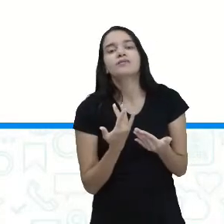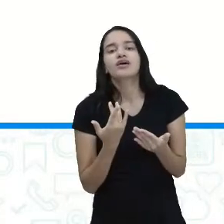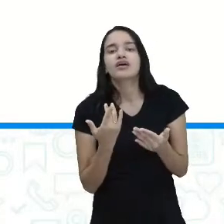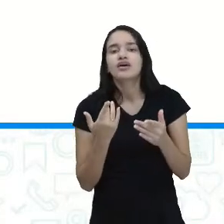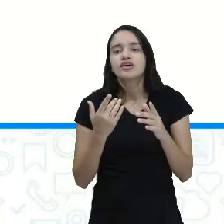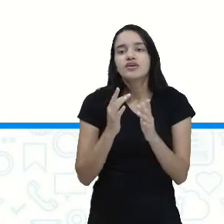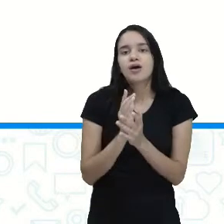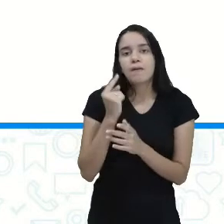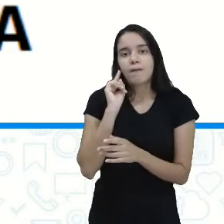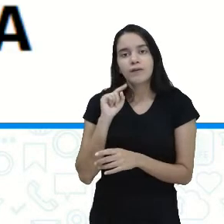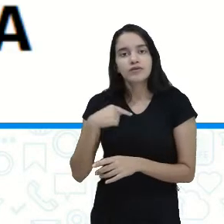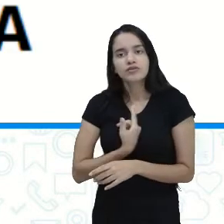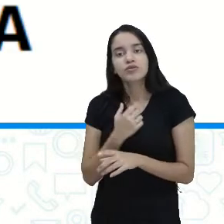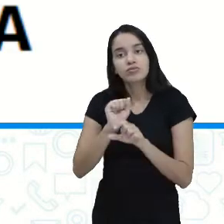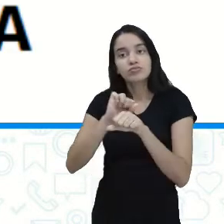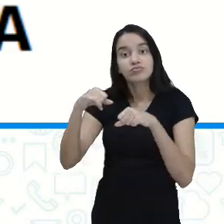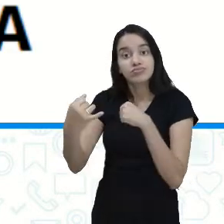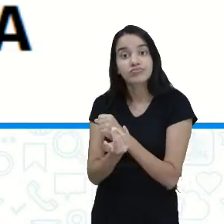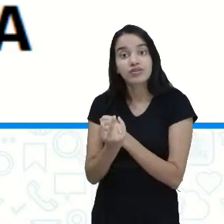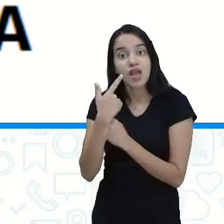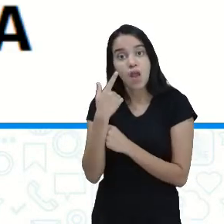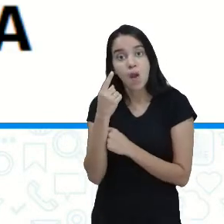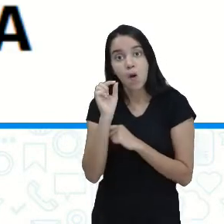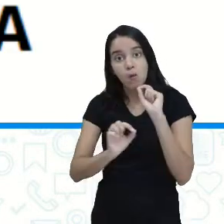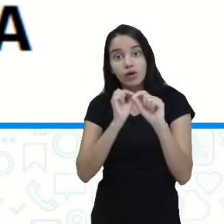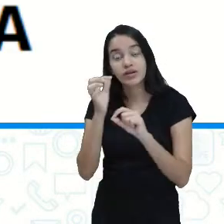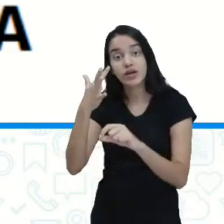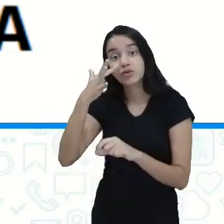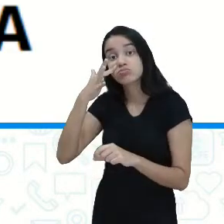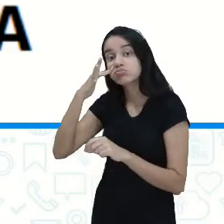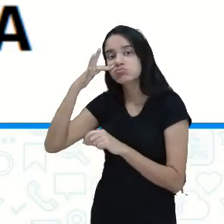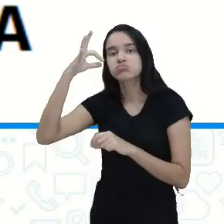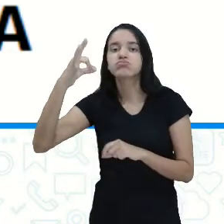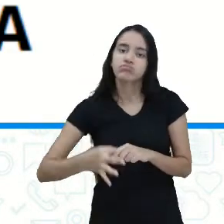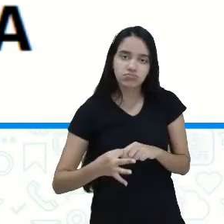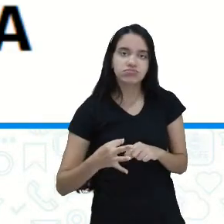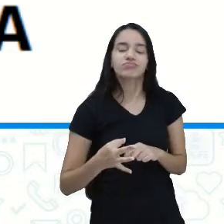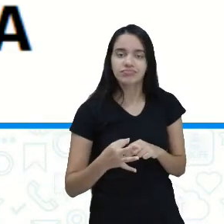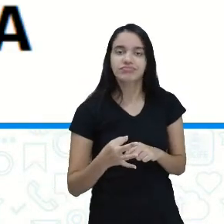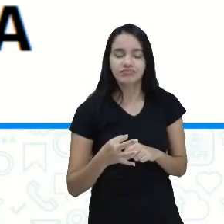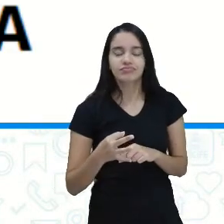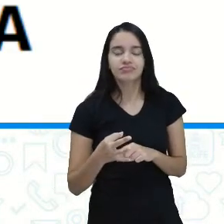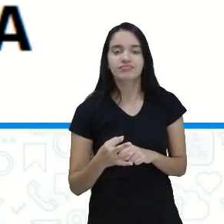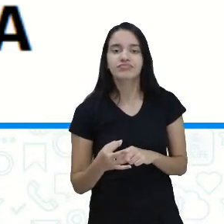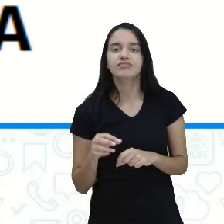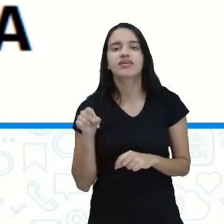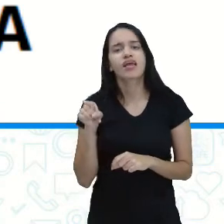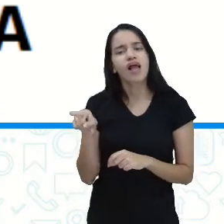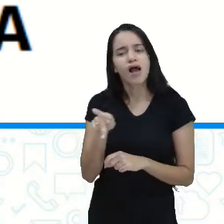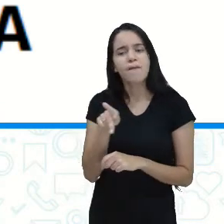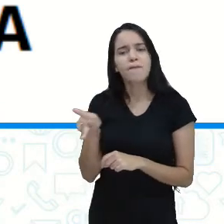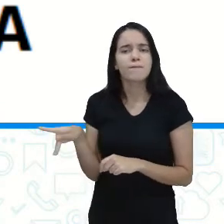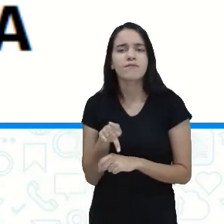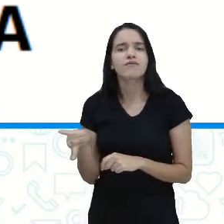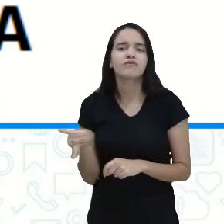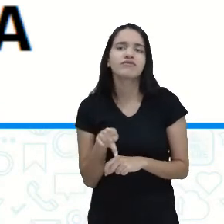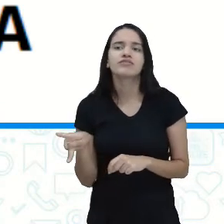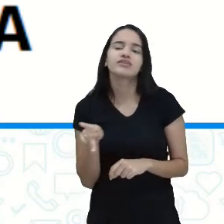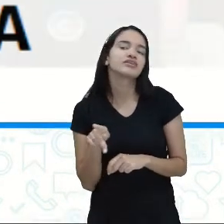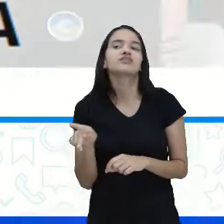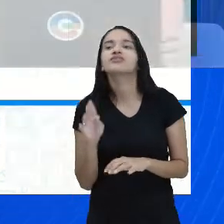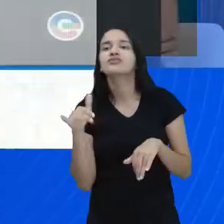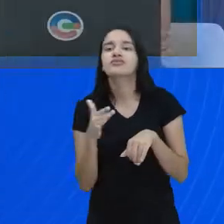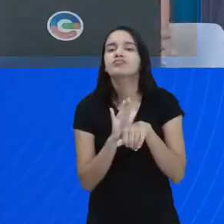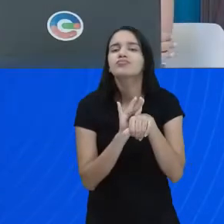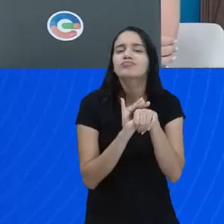adjetivo aí que eu encontrei para a professora Cátia é de ser muito atenciosa. Ela é muito gentil,